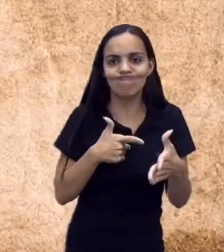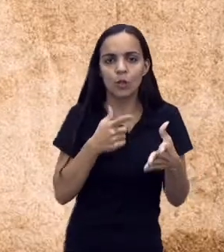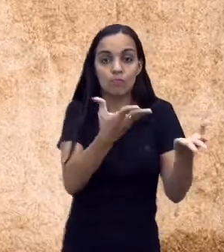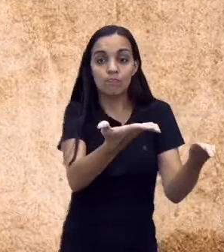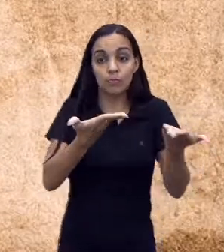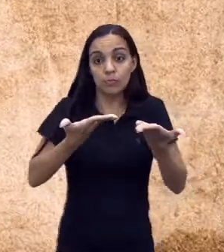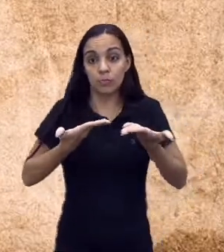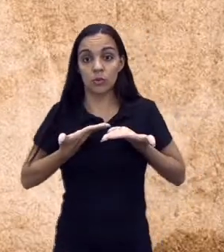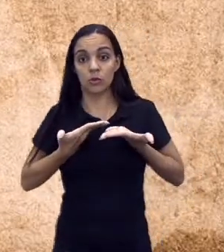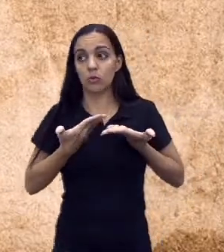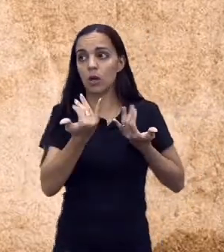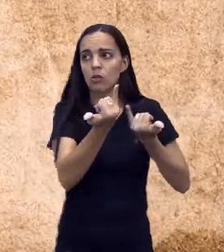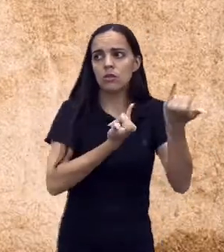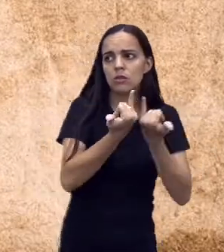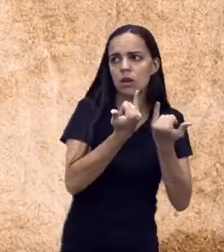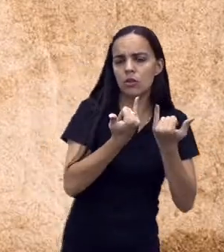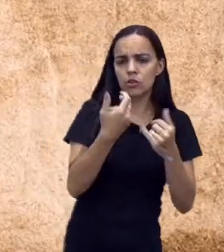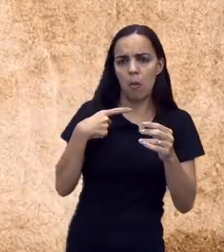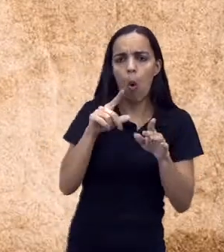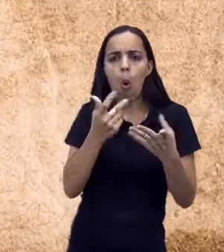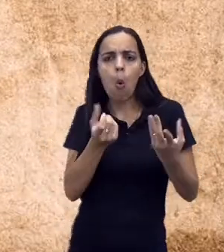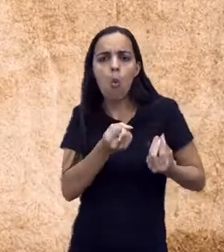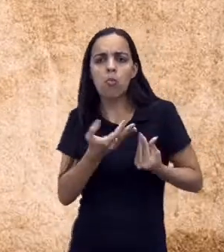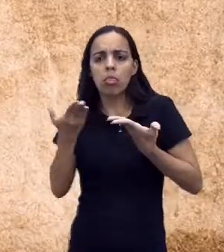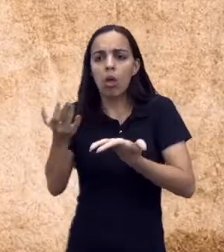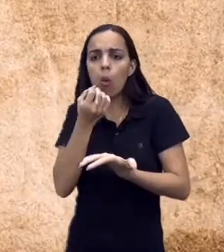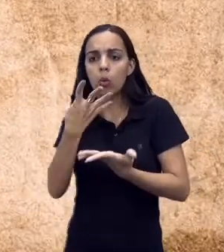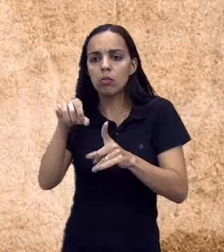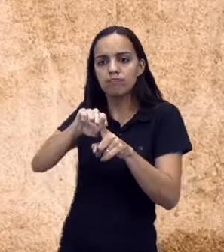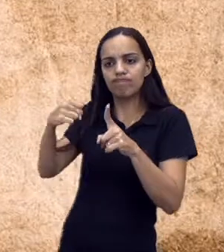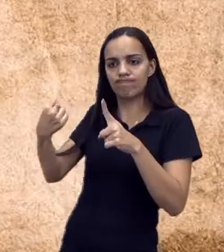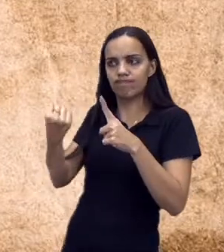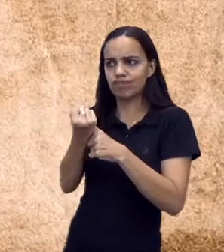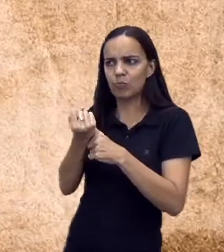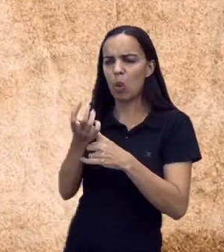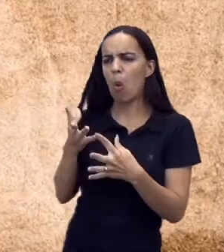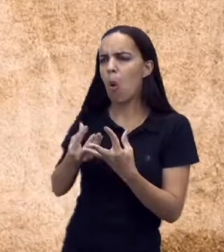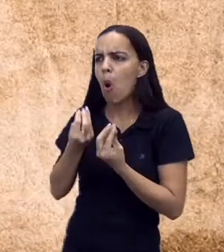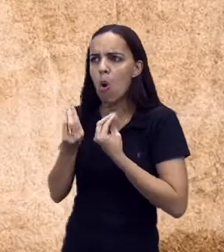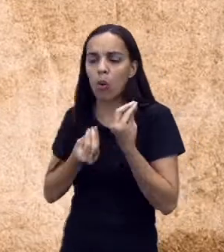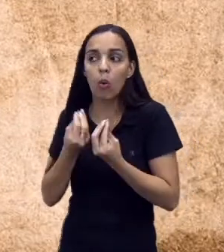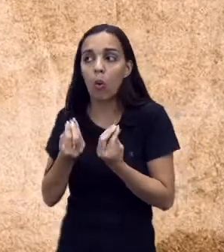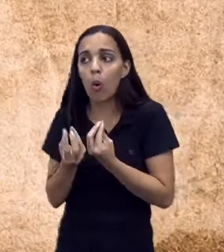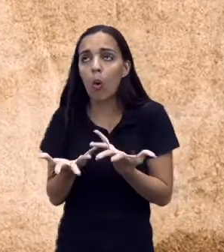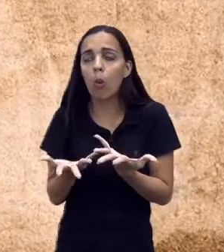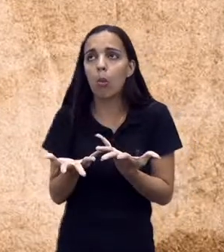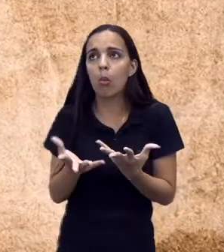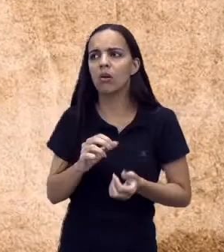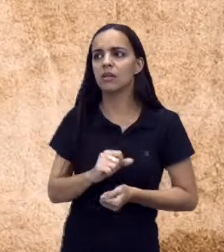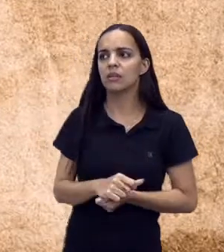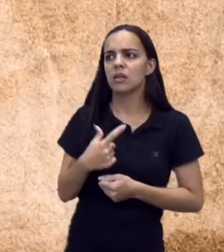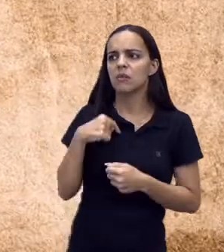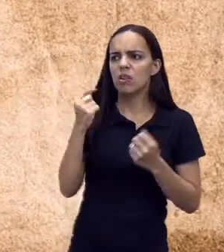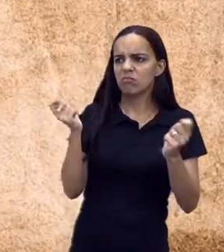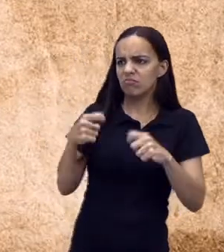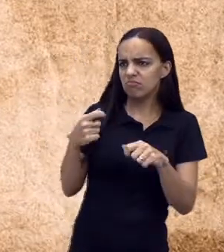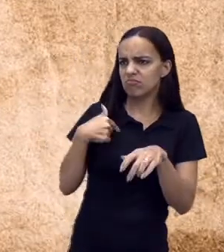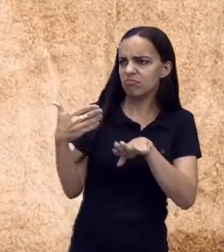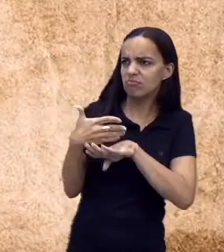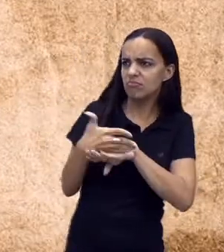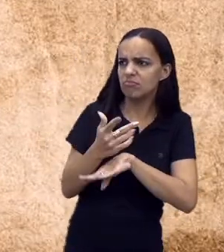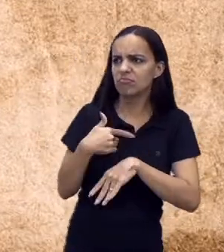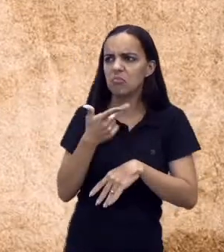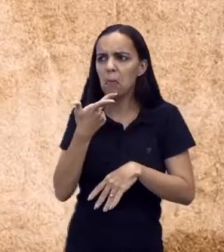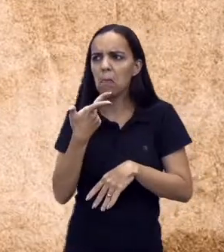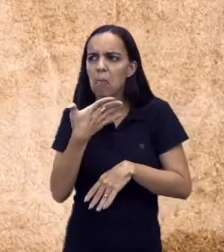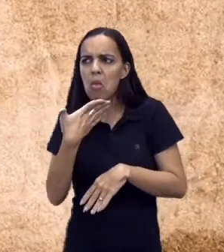um bem comum para a sociedade. Como assim? Ela tem uma estratégia que